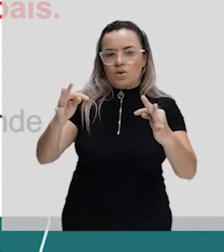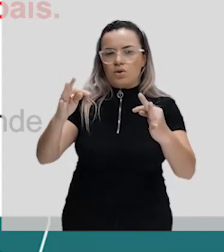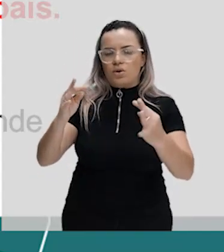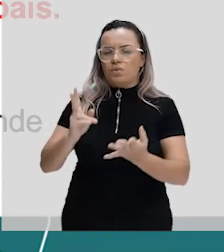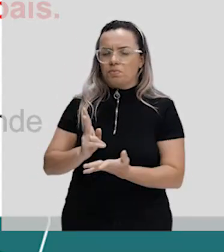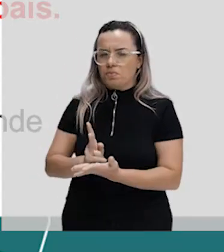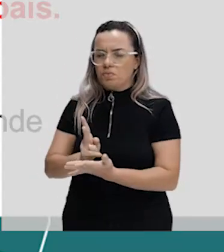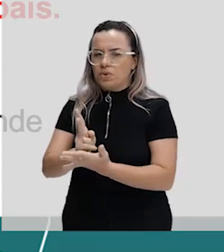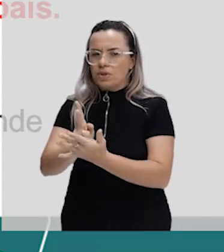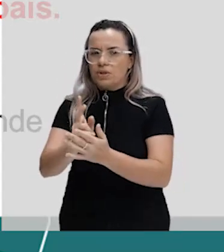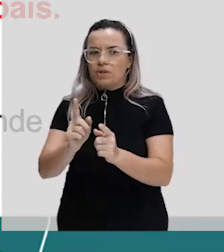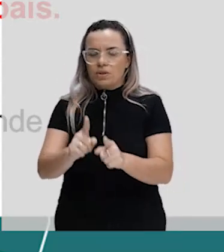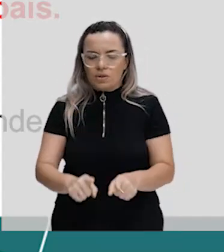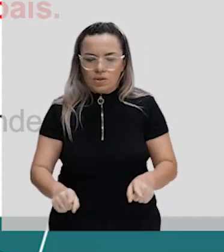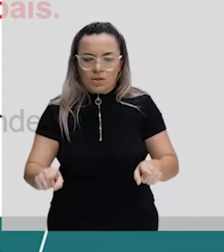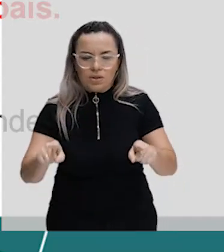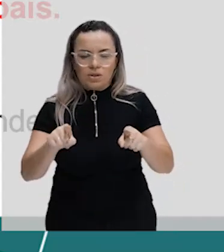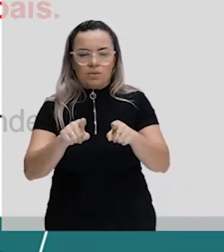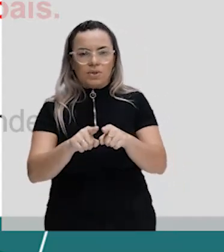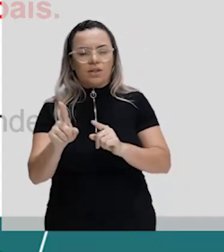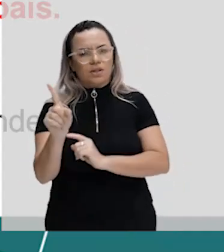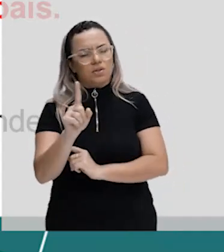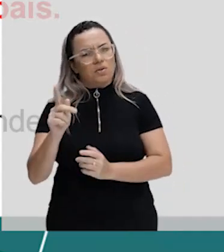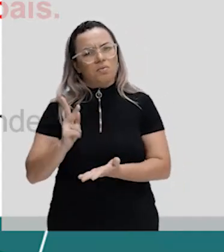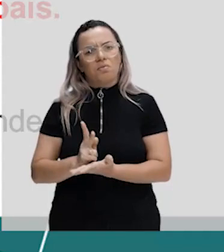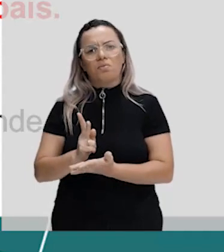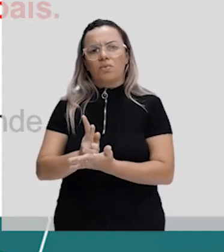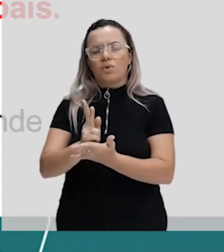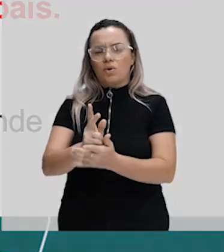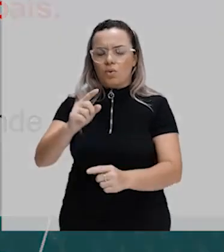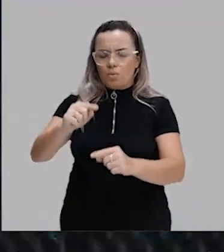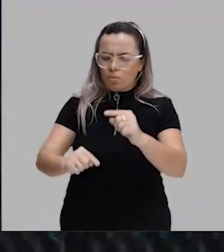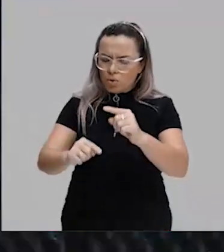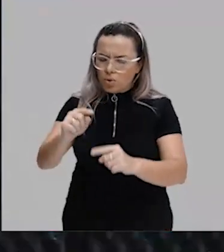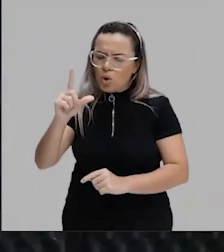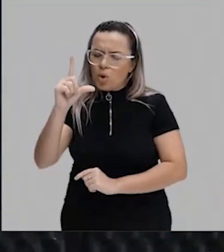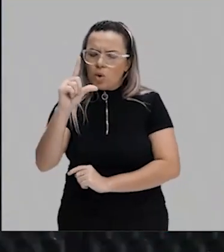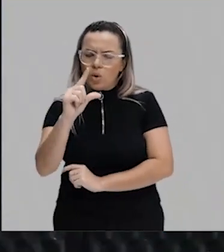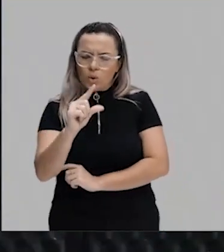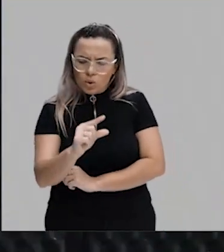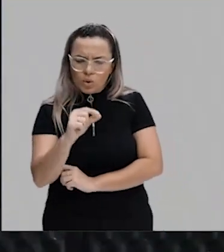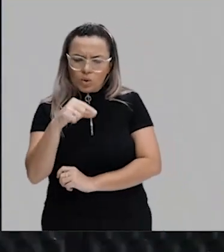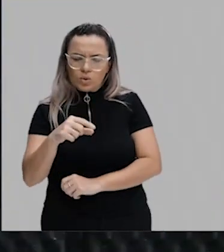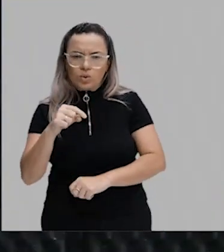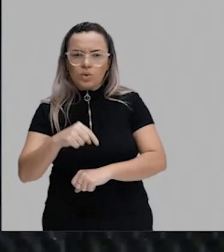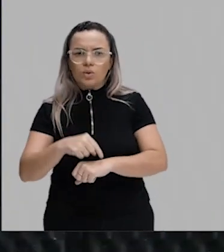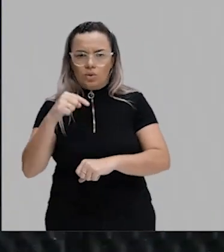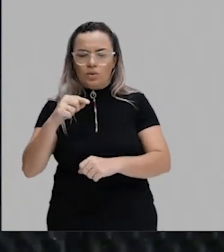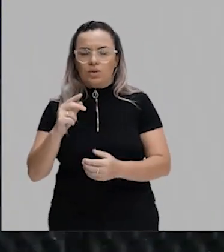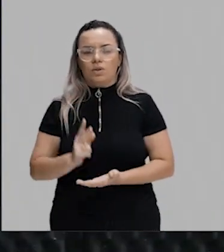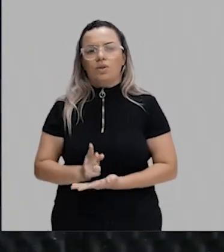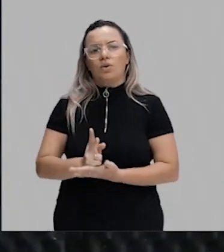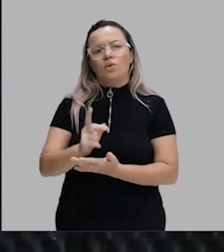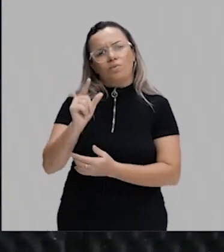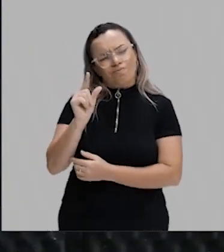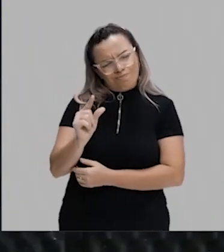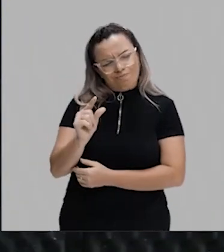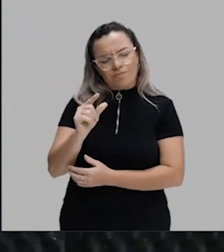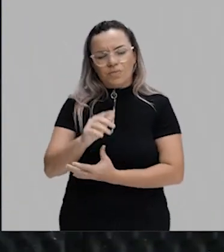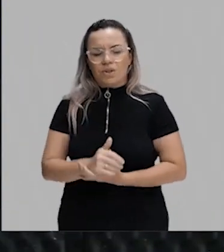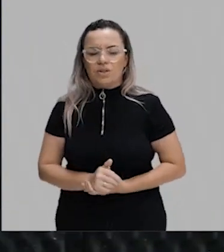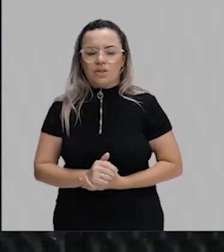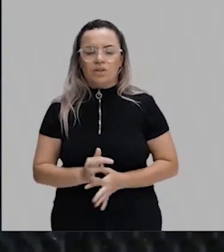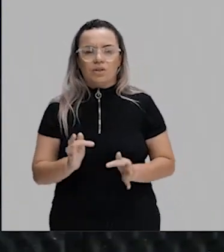também nas indústrias de bens de consumo não duráveis, aqueles produtos que têm um curto tempo de vida. Belezinha? Para a gente finalizar, vamos só